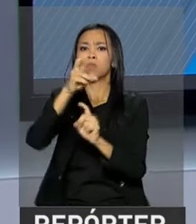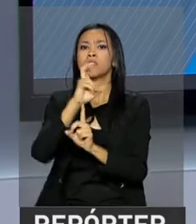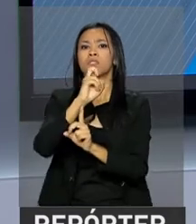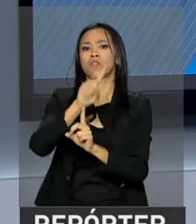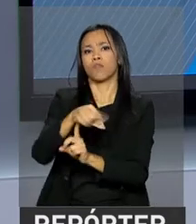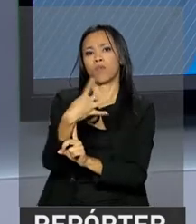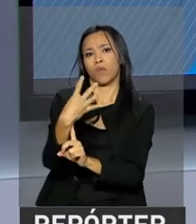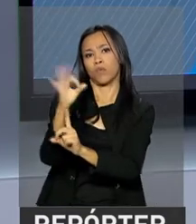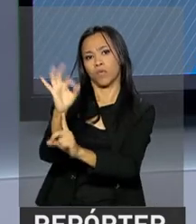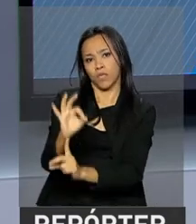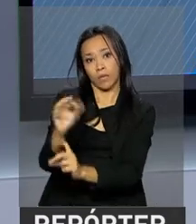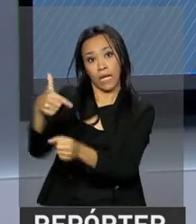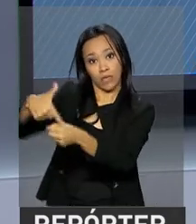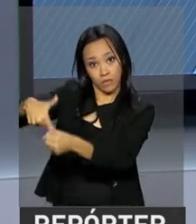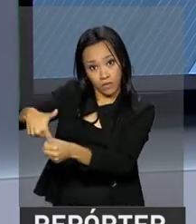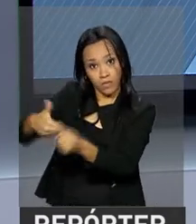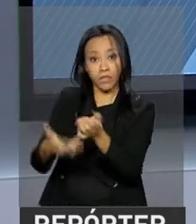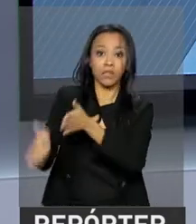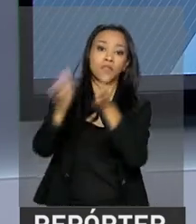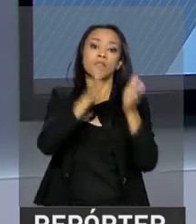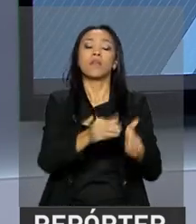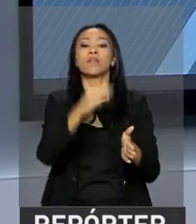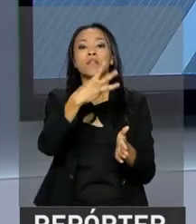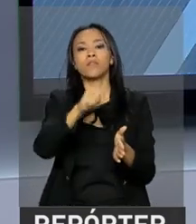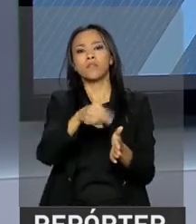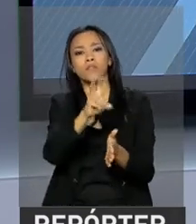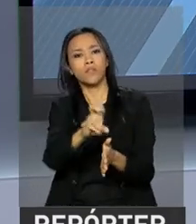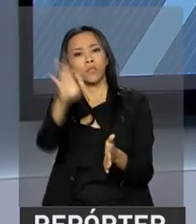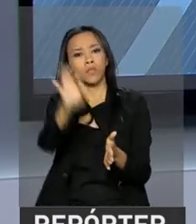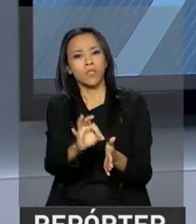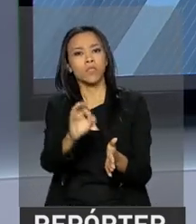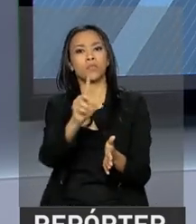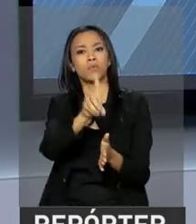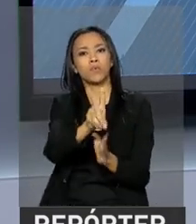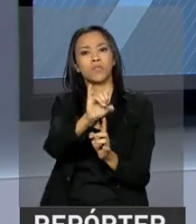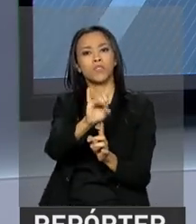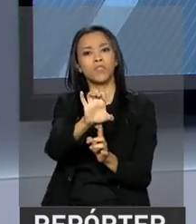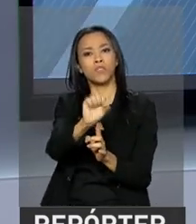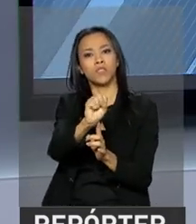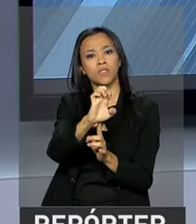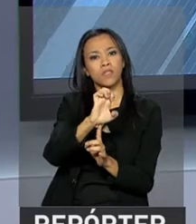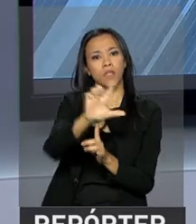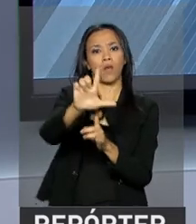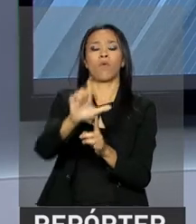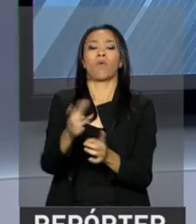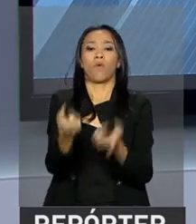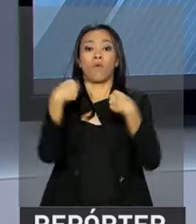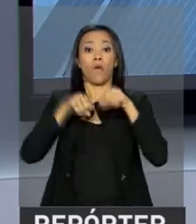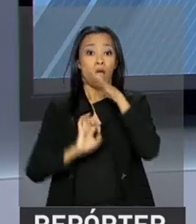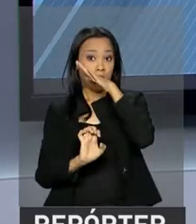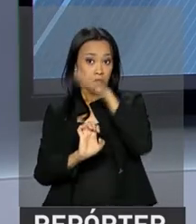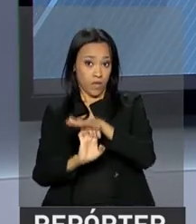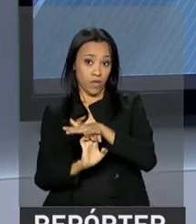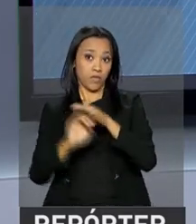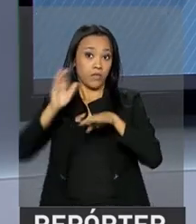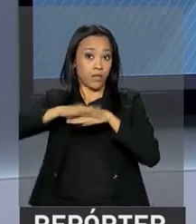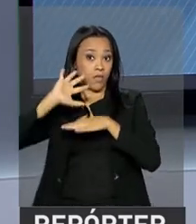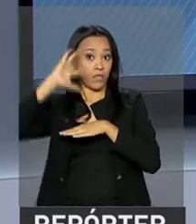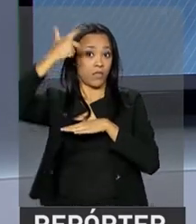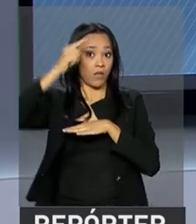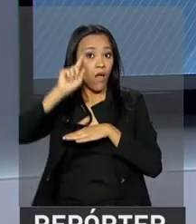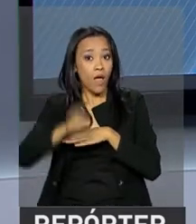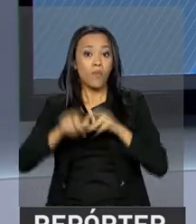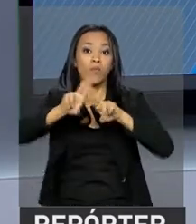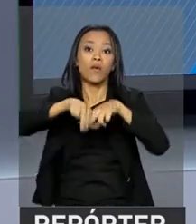para a gasolina e 3,5% para o diesel. Segundo a empresa, a decisão foi guiada pelo aumento